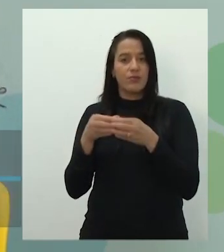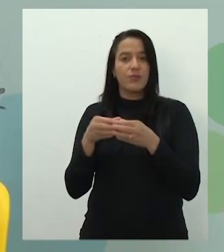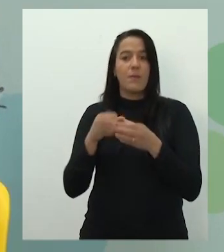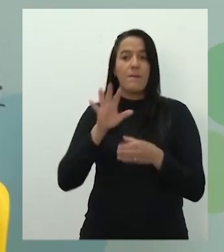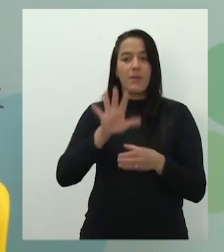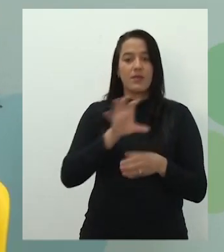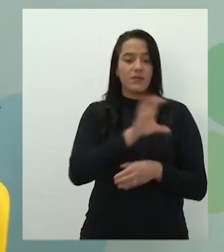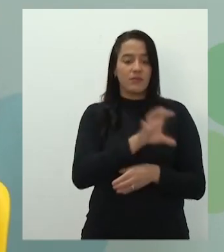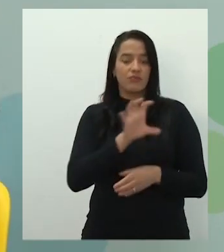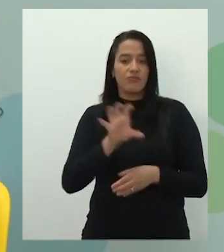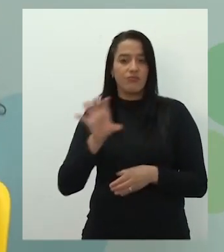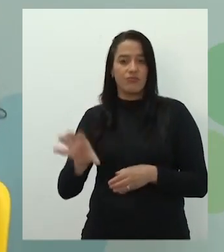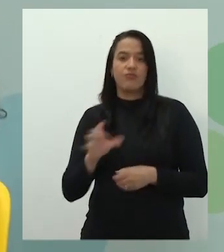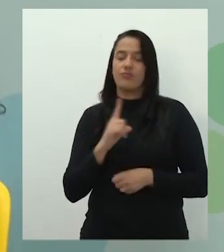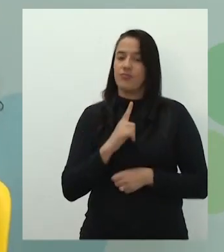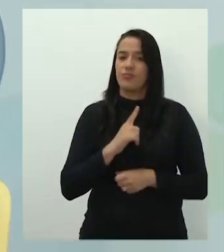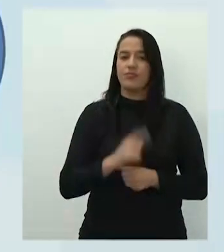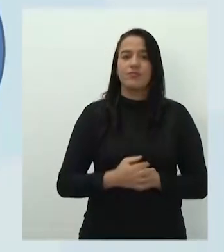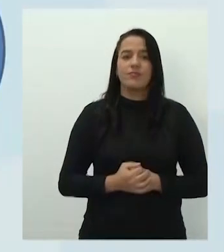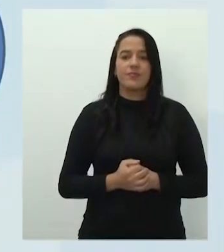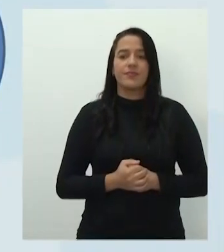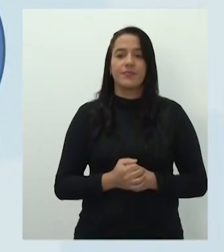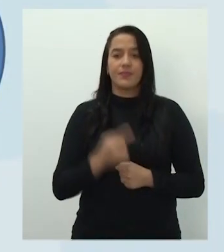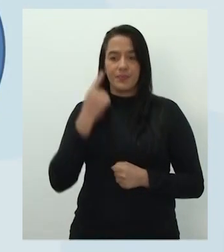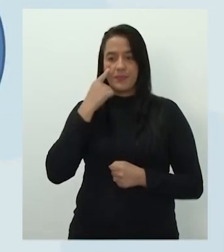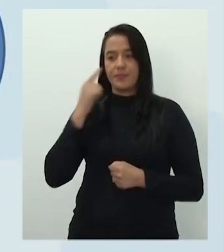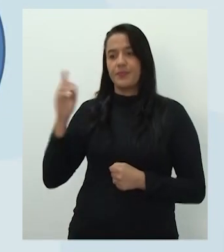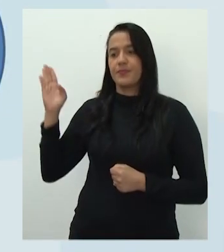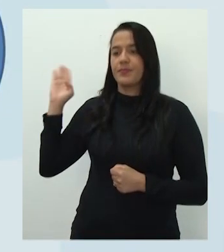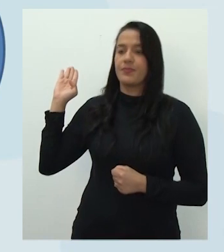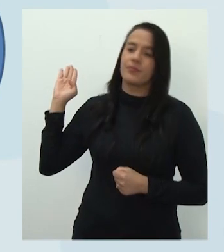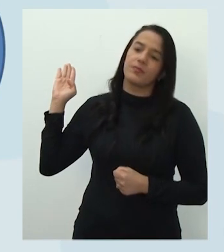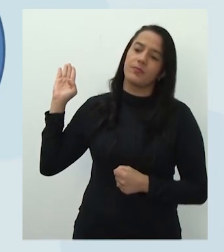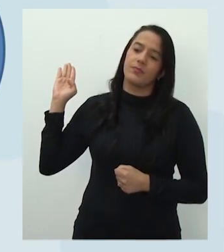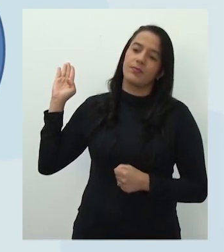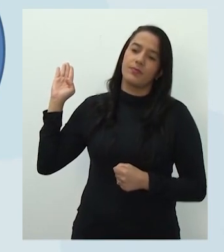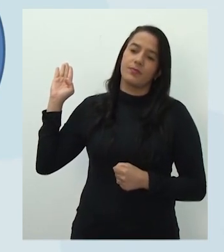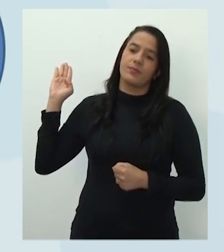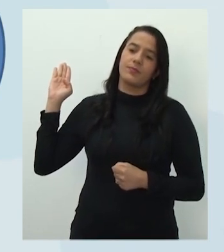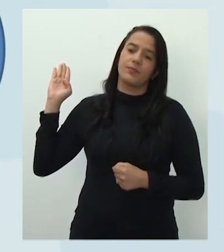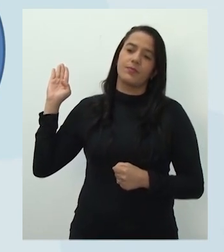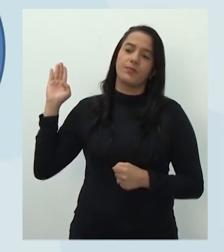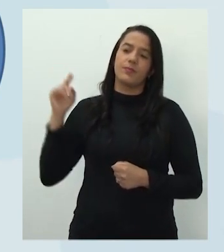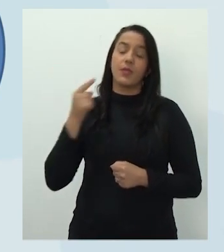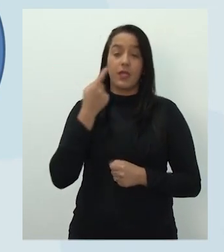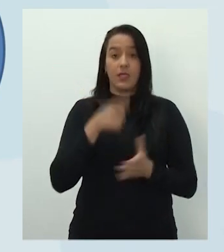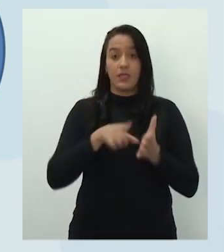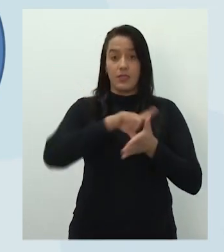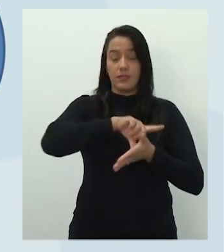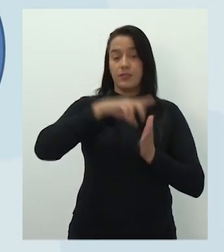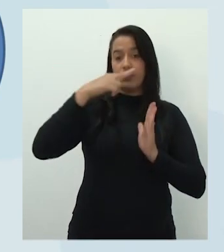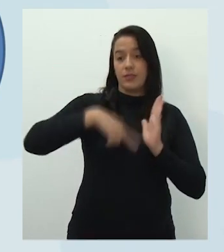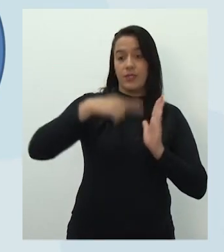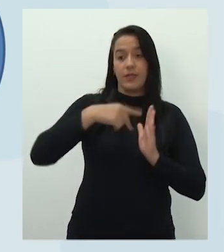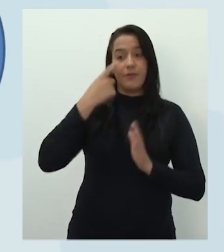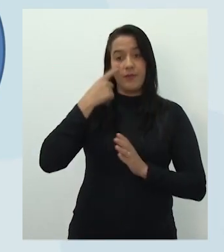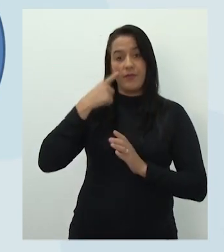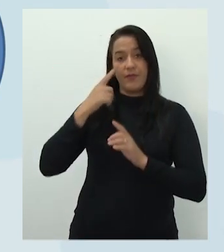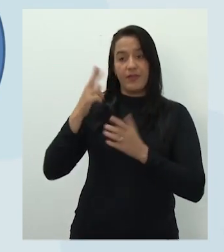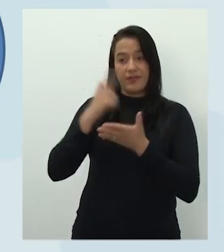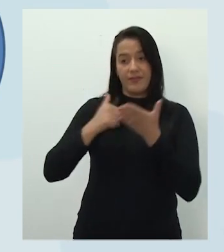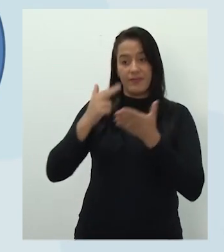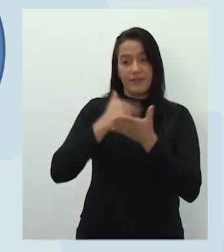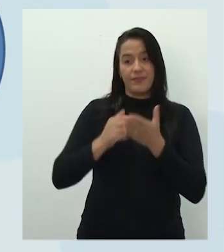entender. Presta atenção na telinha. Vamos pensar assim, ó. Antes de ler ali, eu quero que vocês vejam a imagem. Vou